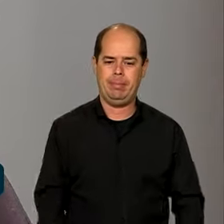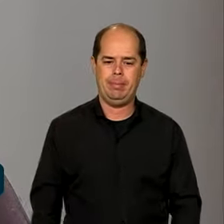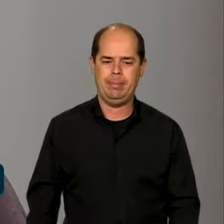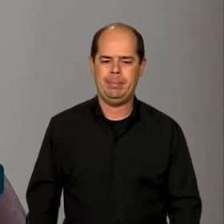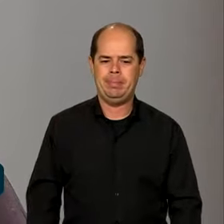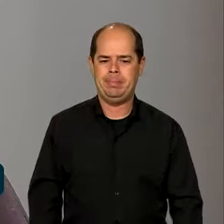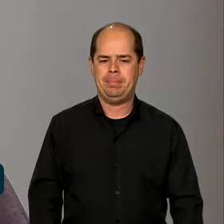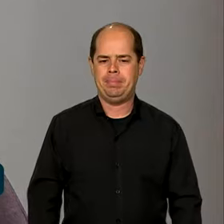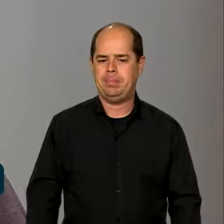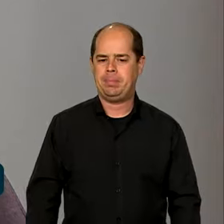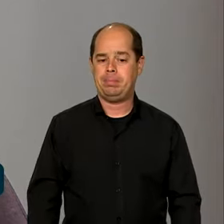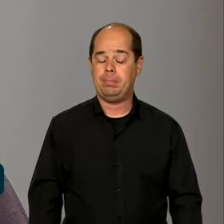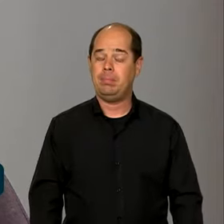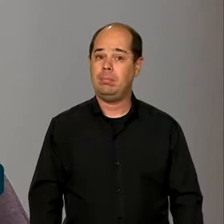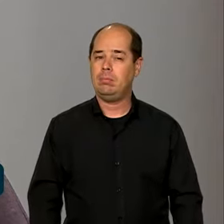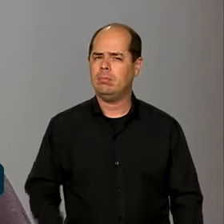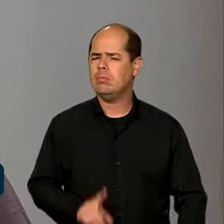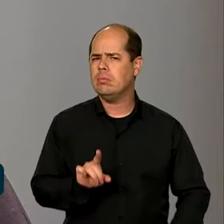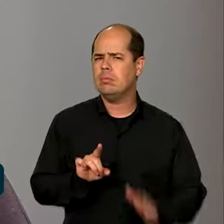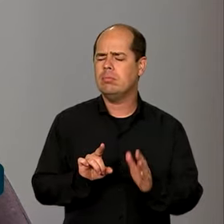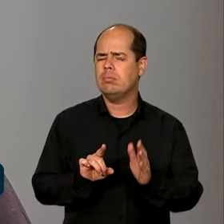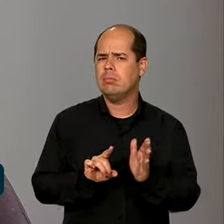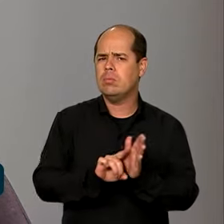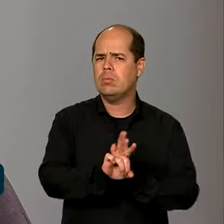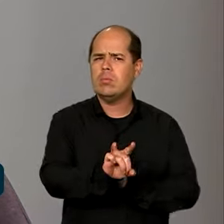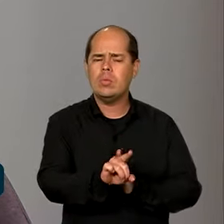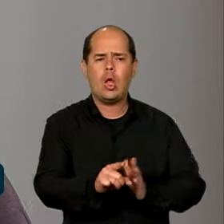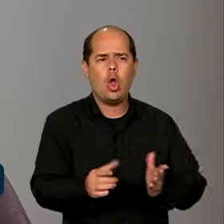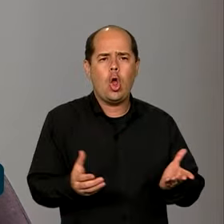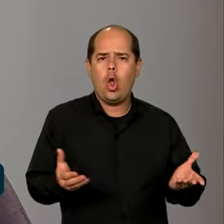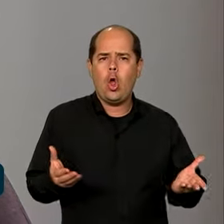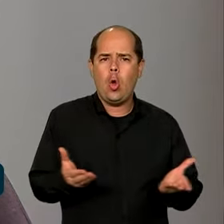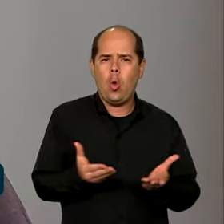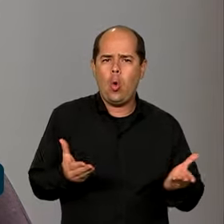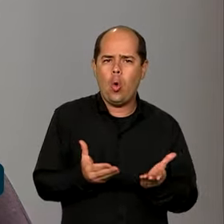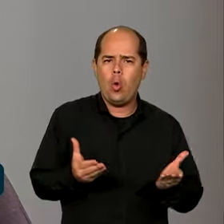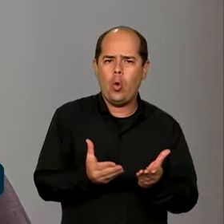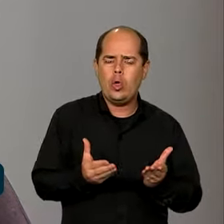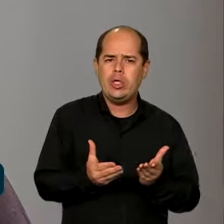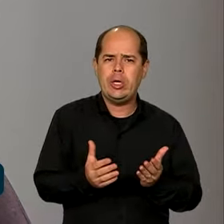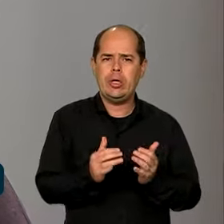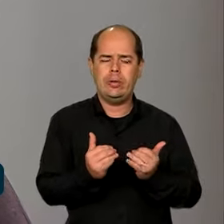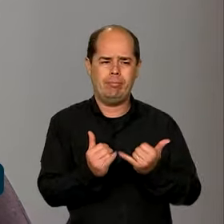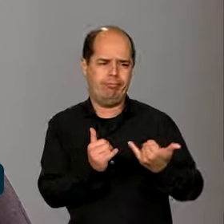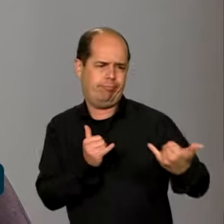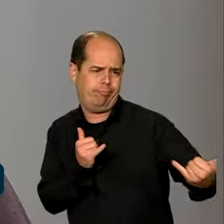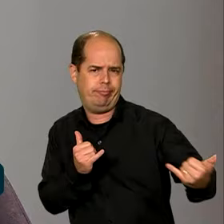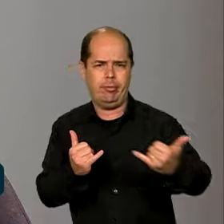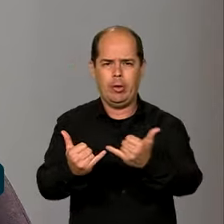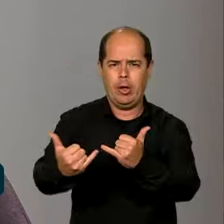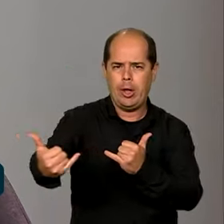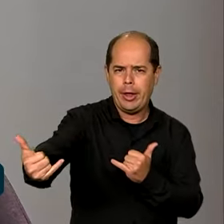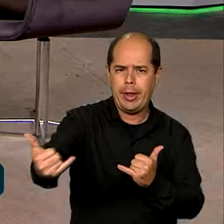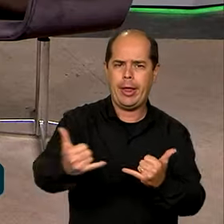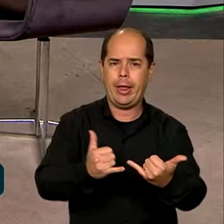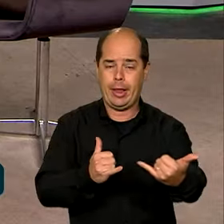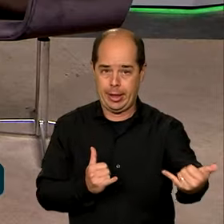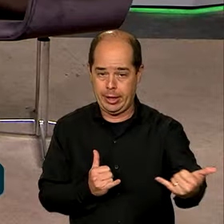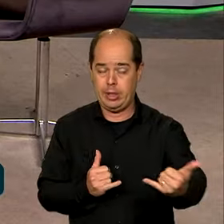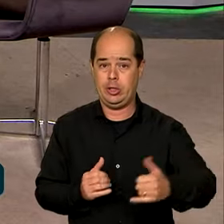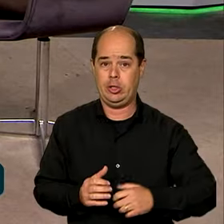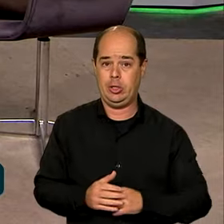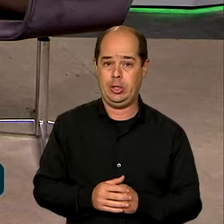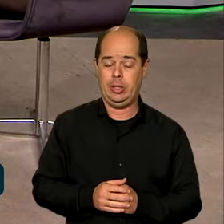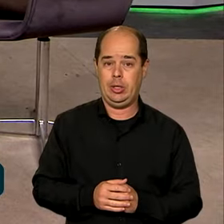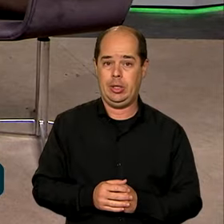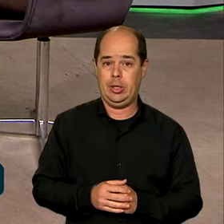termos de rede móvel, né? Ou se isso vai ser implantado agora, mas o fato é que a nova rede privada de